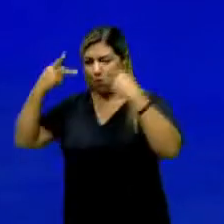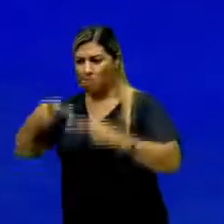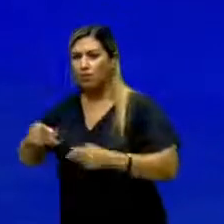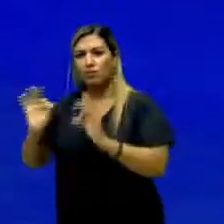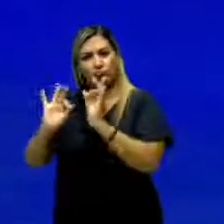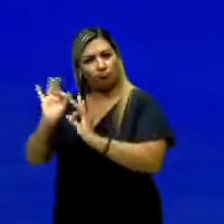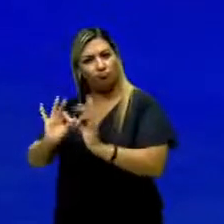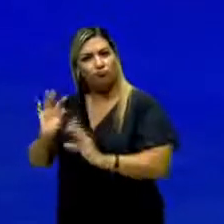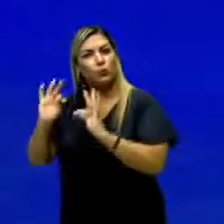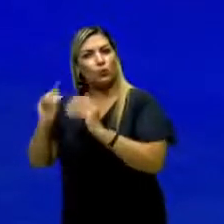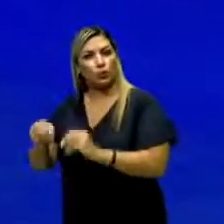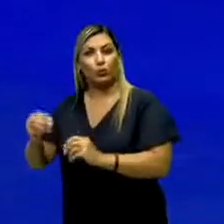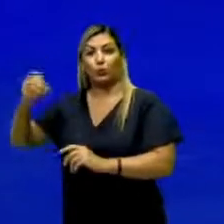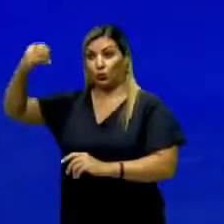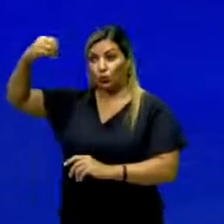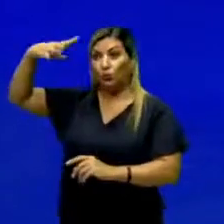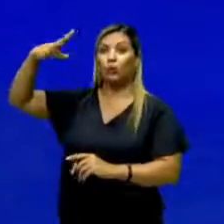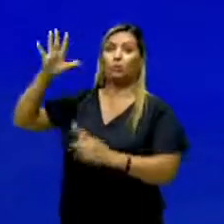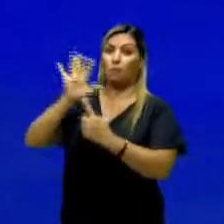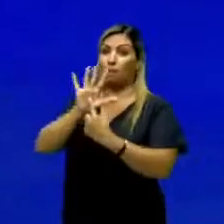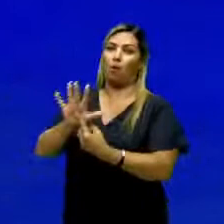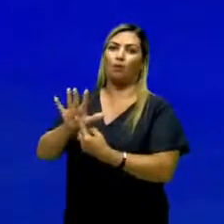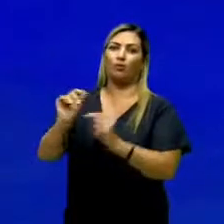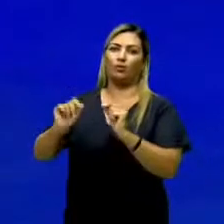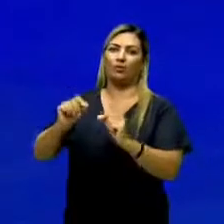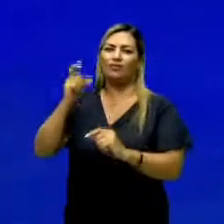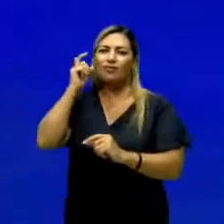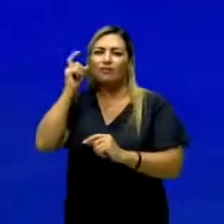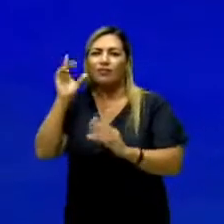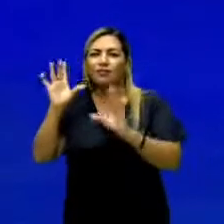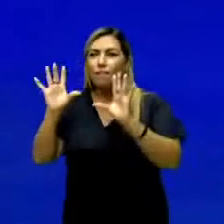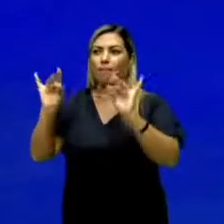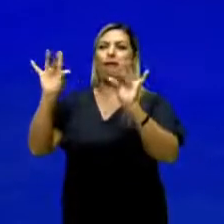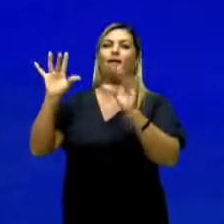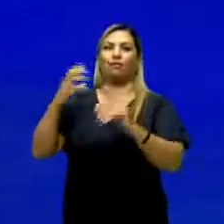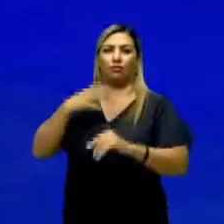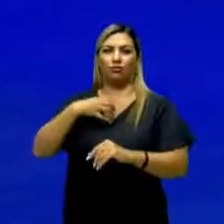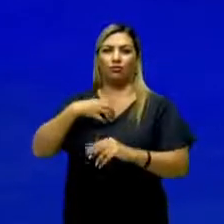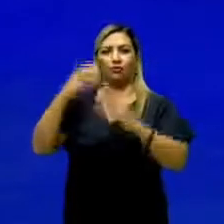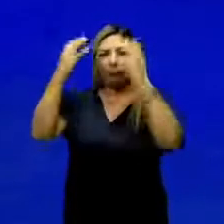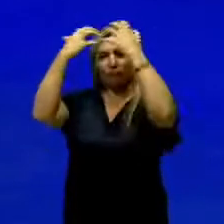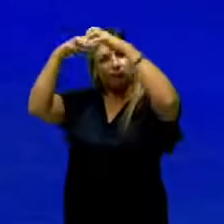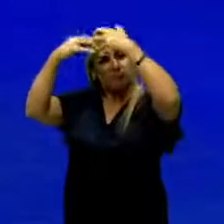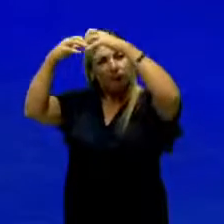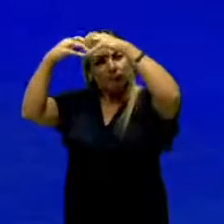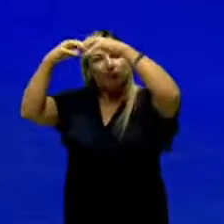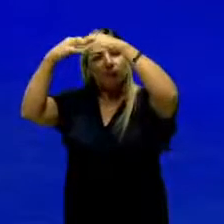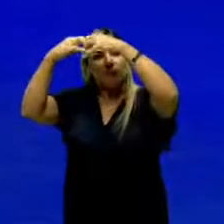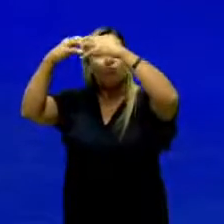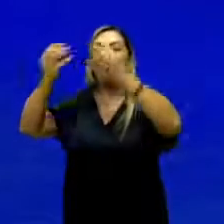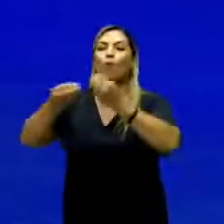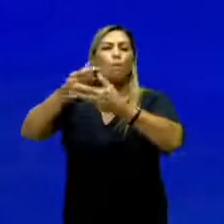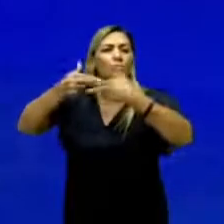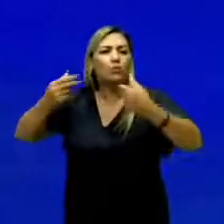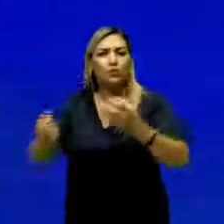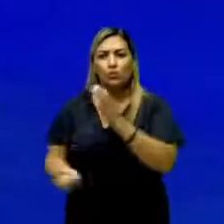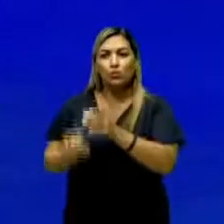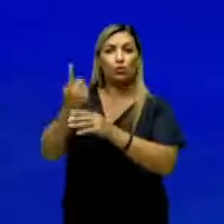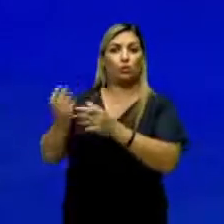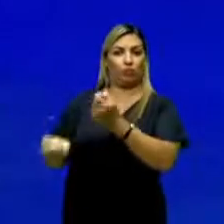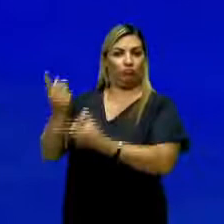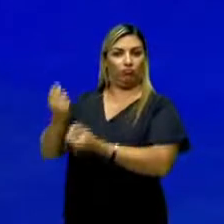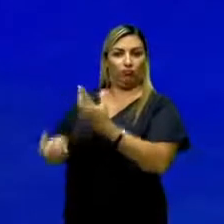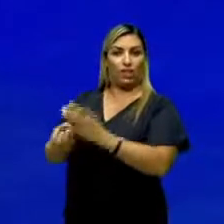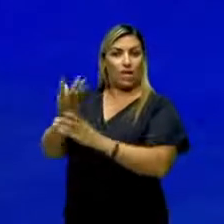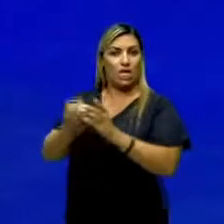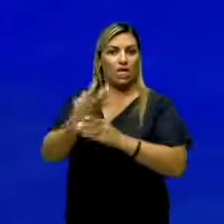E o iluminismo vai trazer um pouco dessa pegada de tentar descobrir de forma racional como que as coisas são criadas, né?